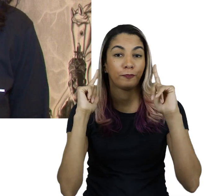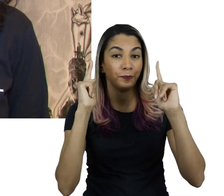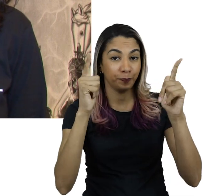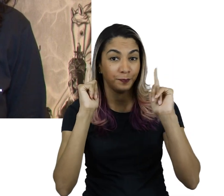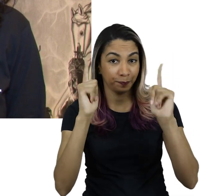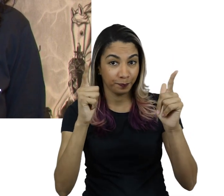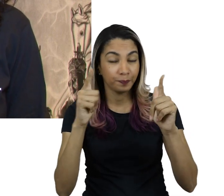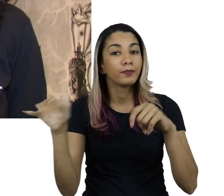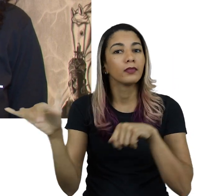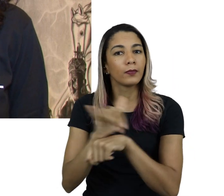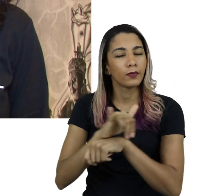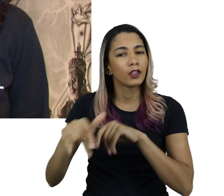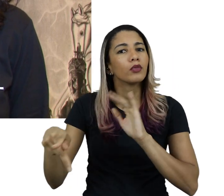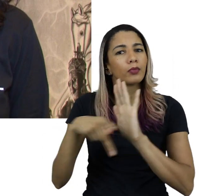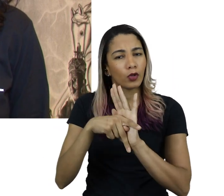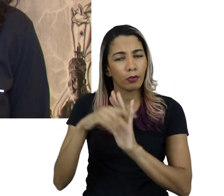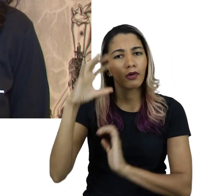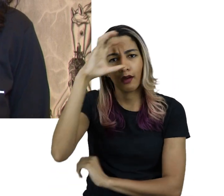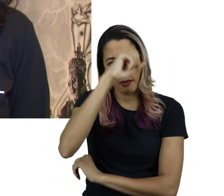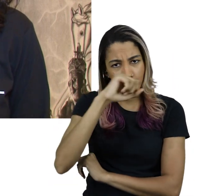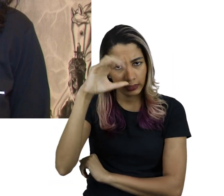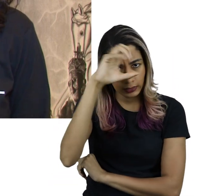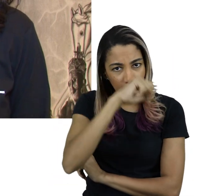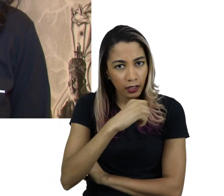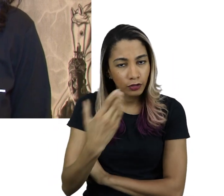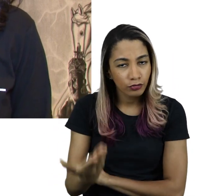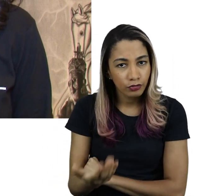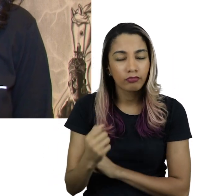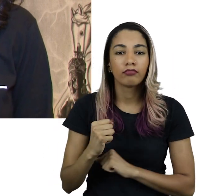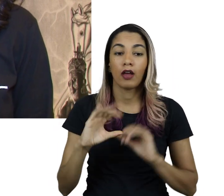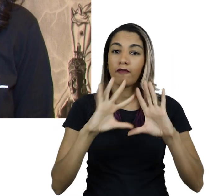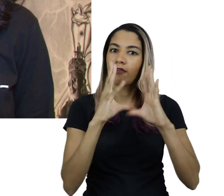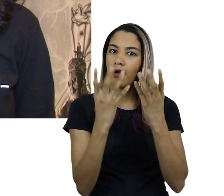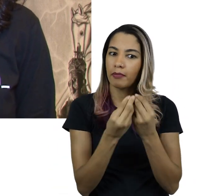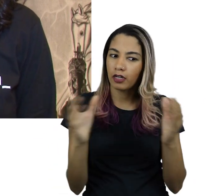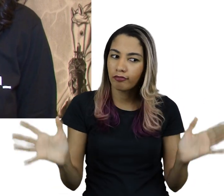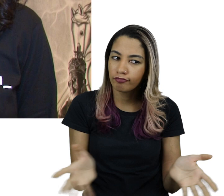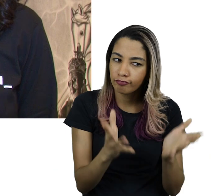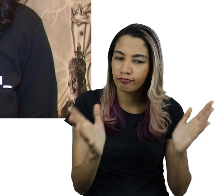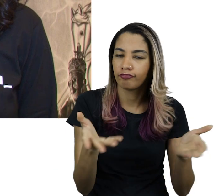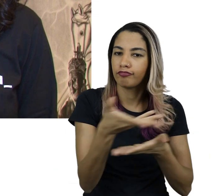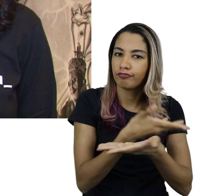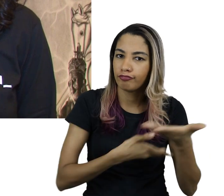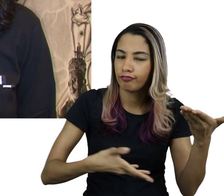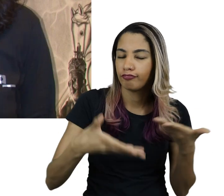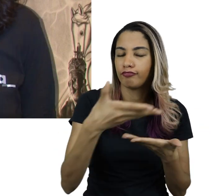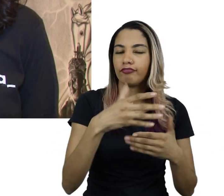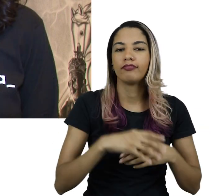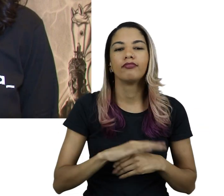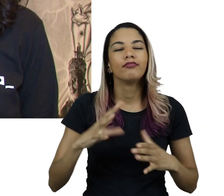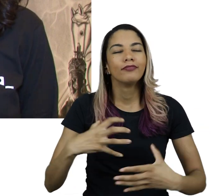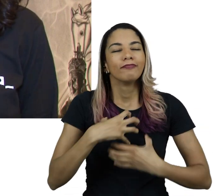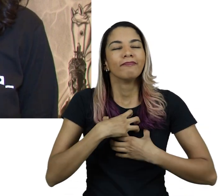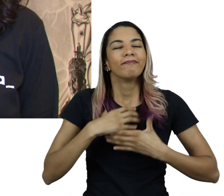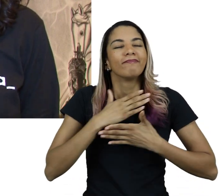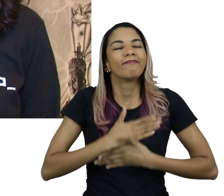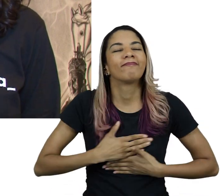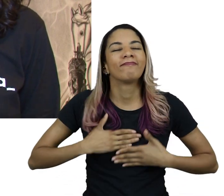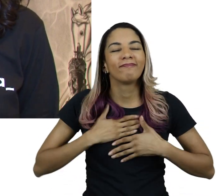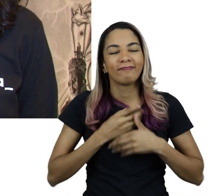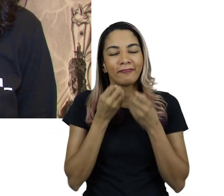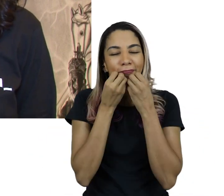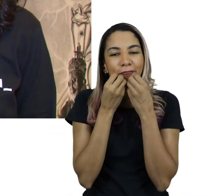e divertidas como meios de aprendizagem, estimular a convivência familiar, aumentar a